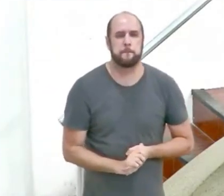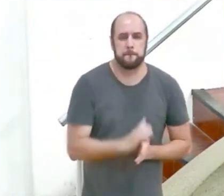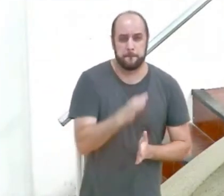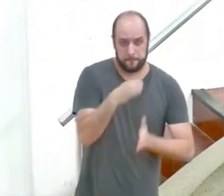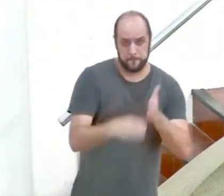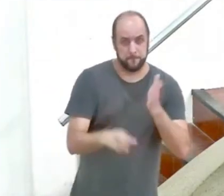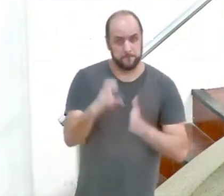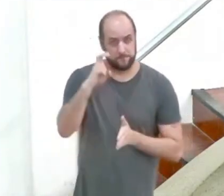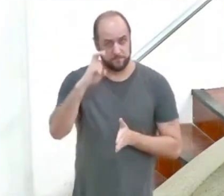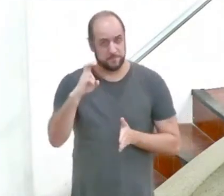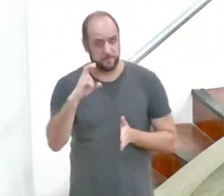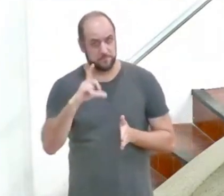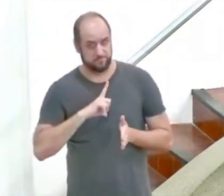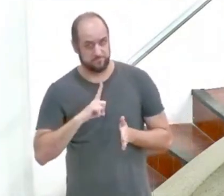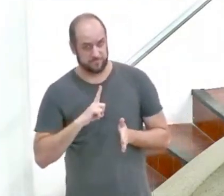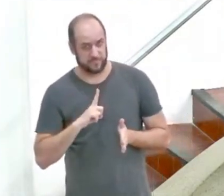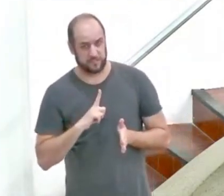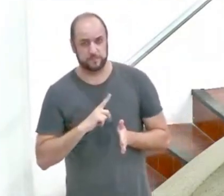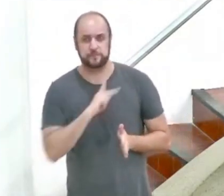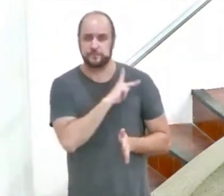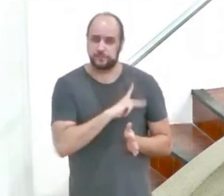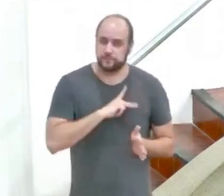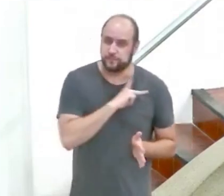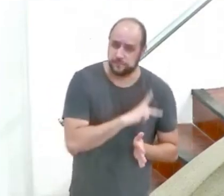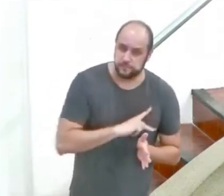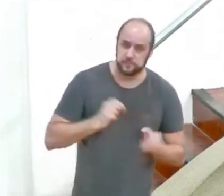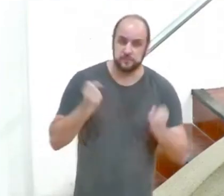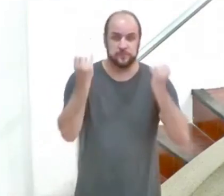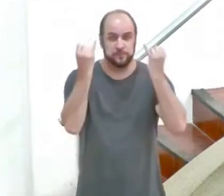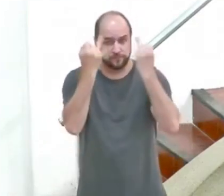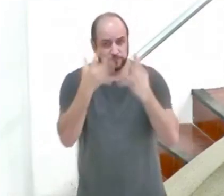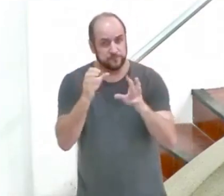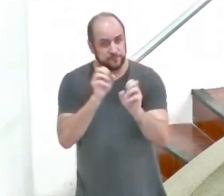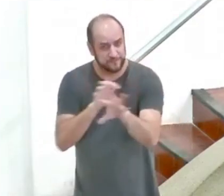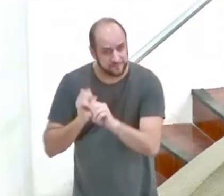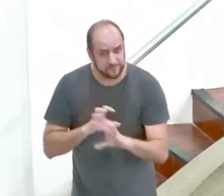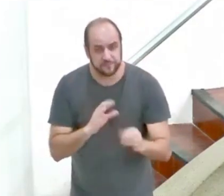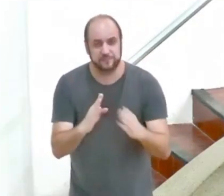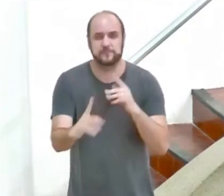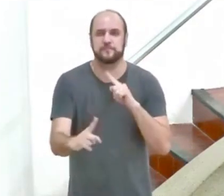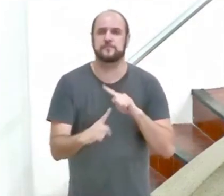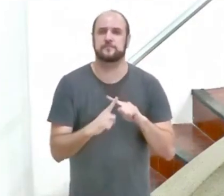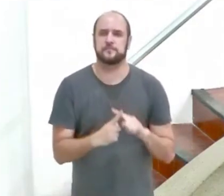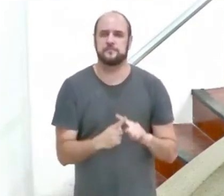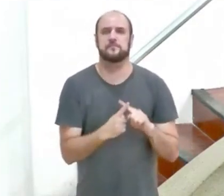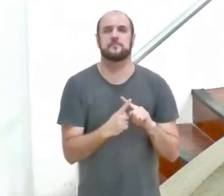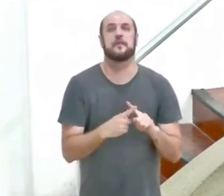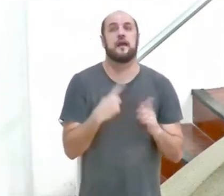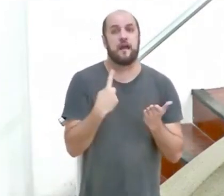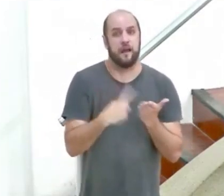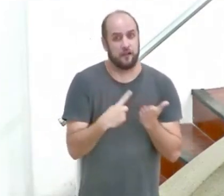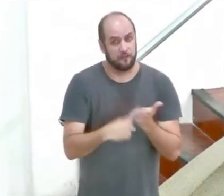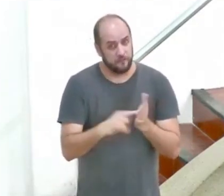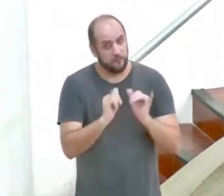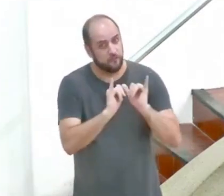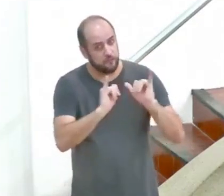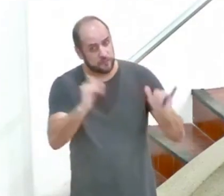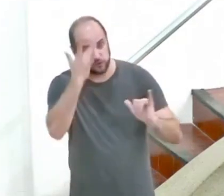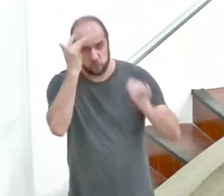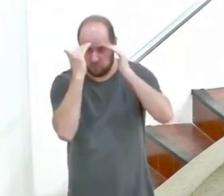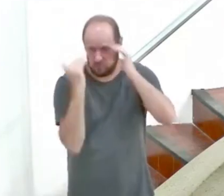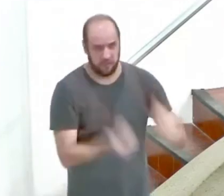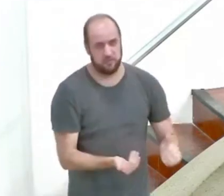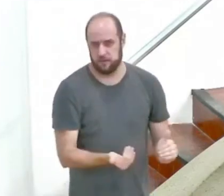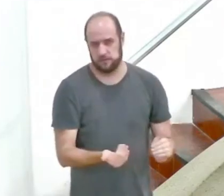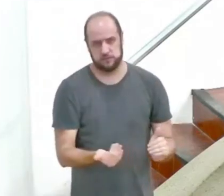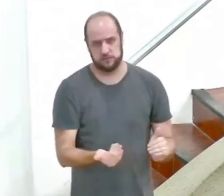capítulo cinco dessa carta o apóstolo Paulo instrui a igreja que admoestem os insubmissos